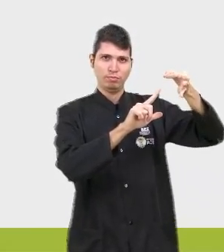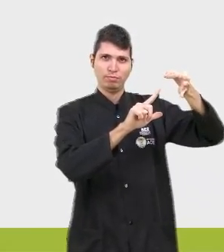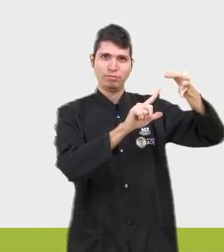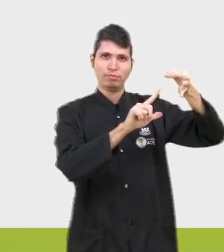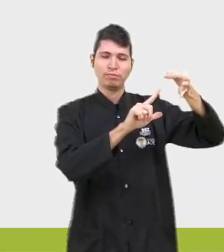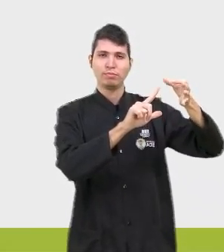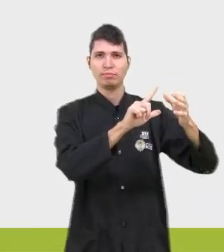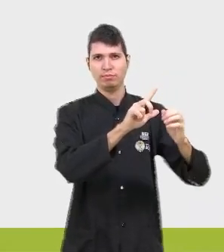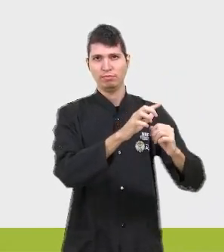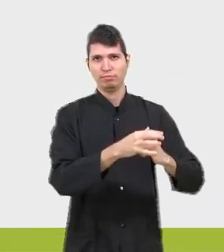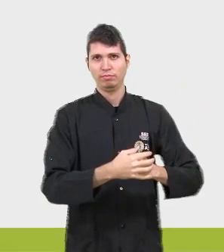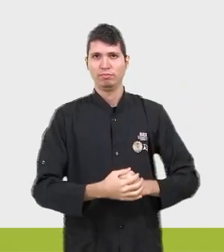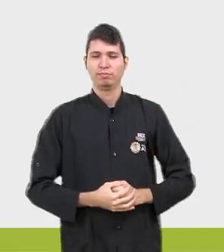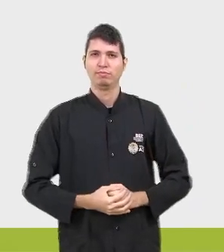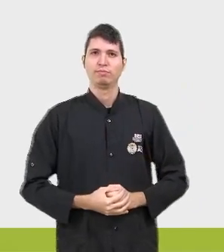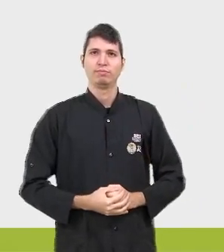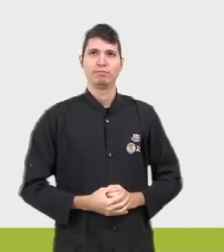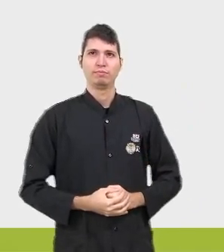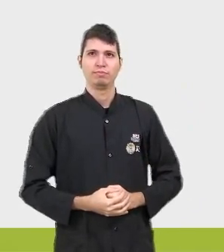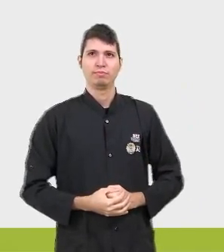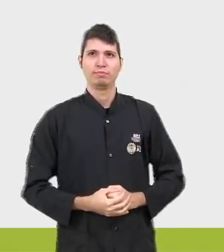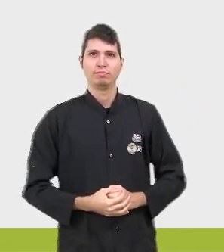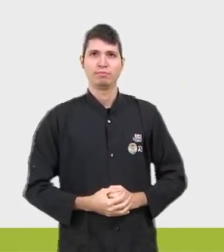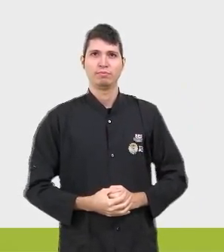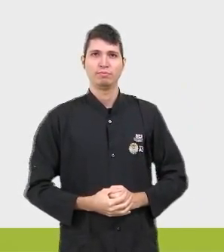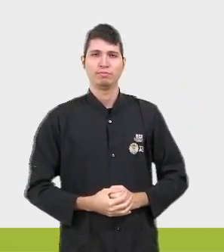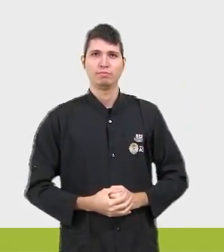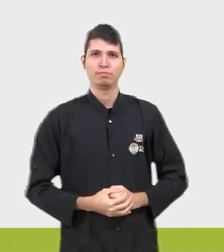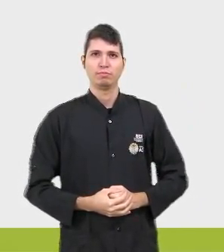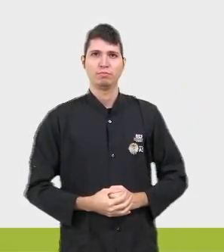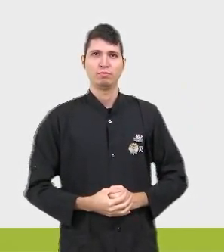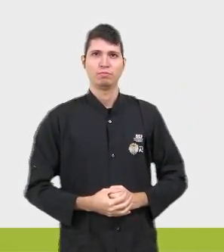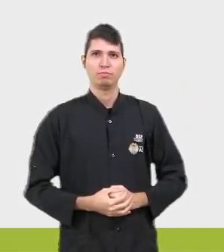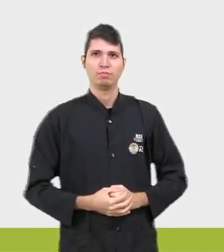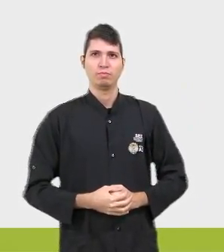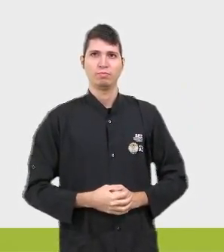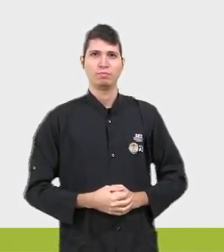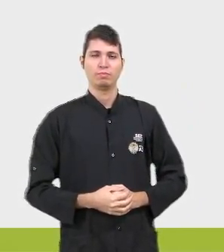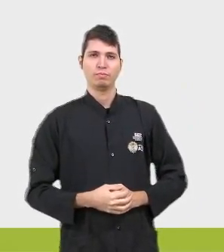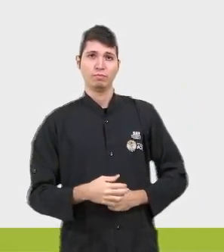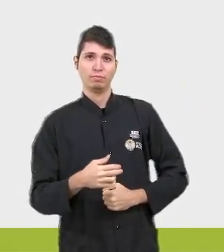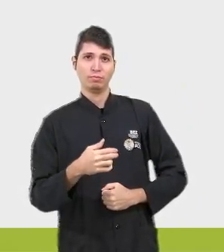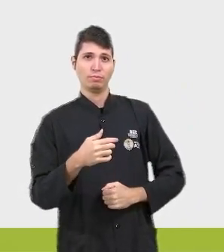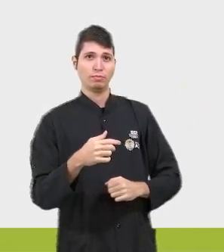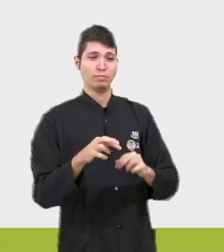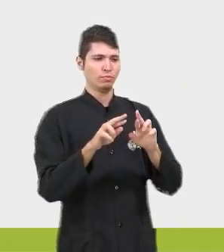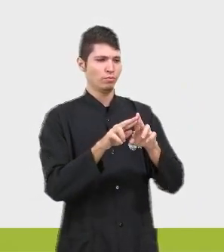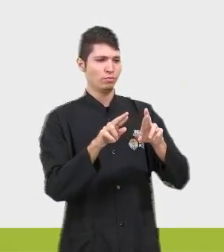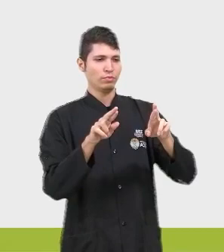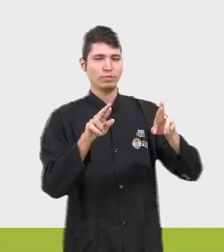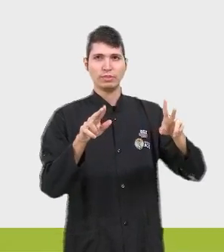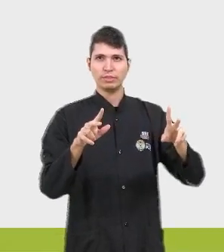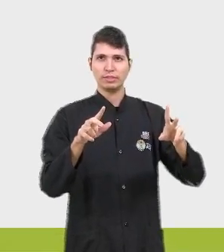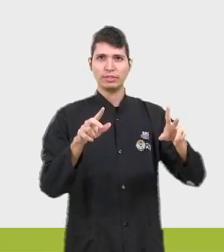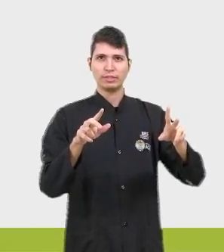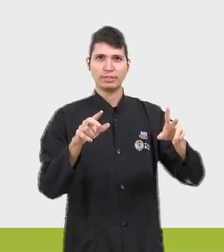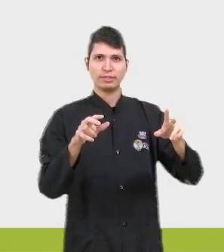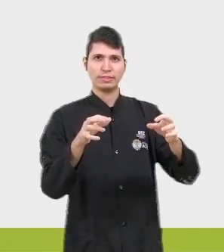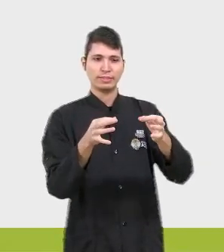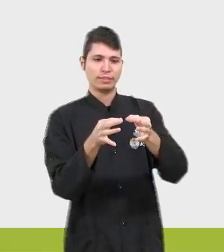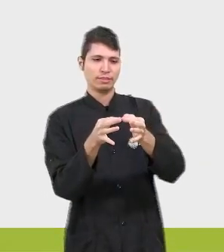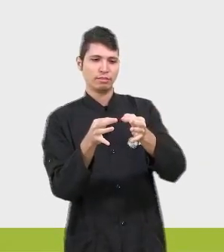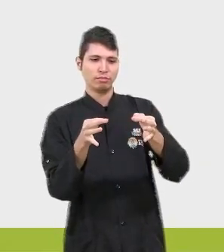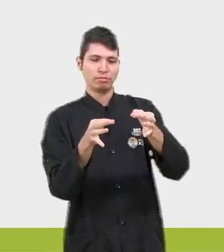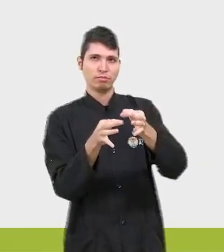gente já conhece. Uma figura geométrica aqui, que é um retângulo, o que diferencia do quadrado é que a largura e o comprimento são